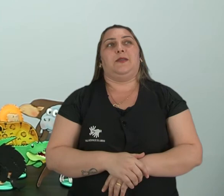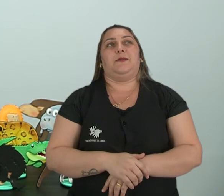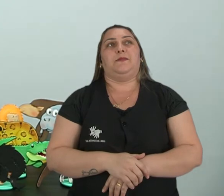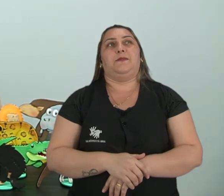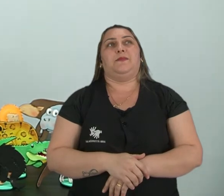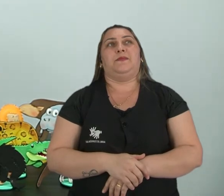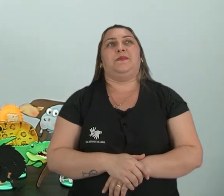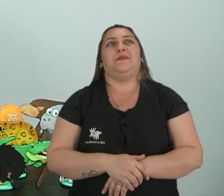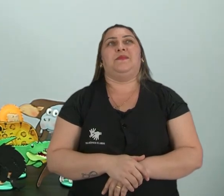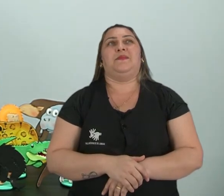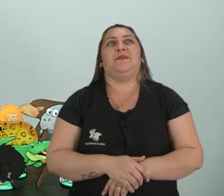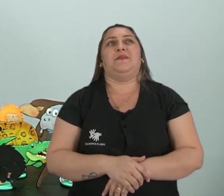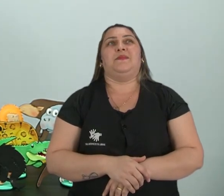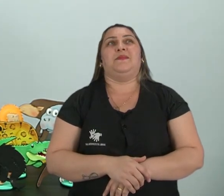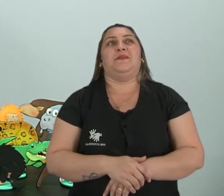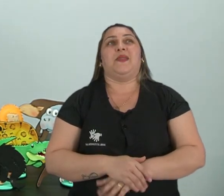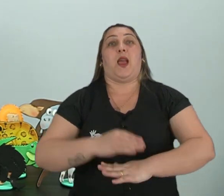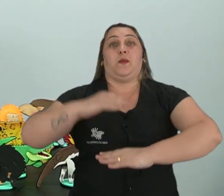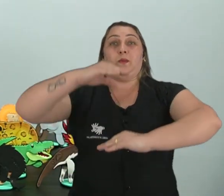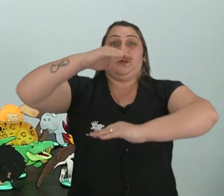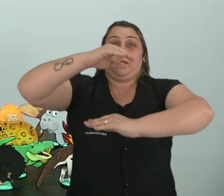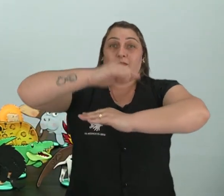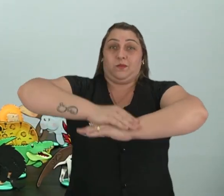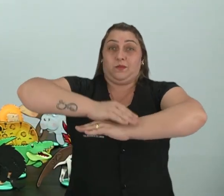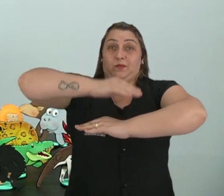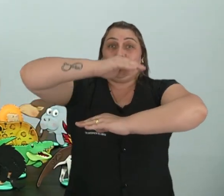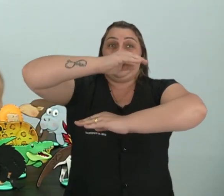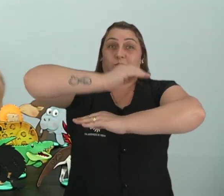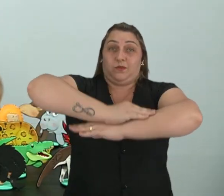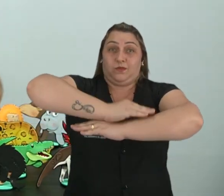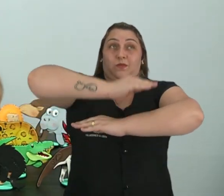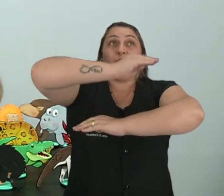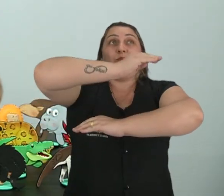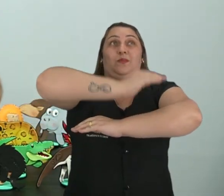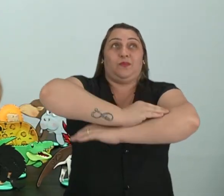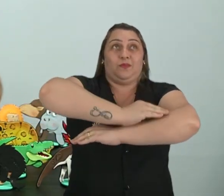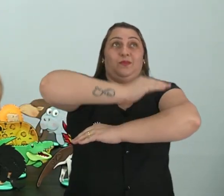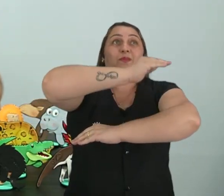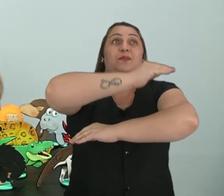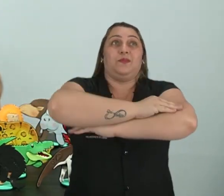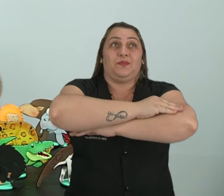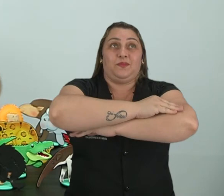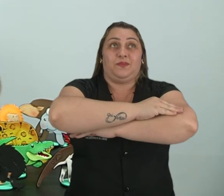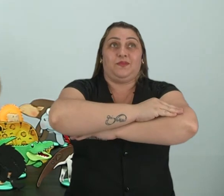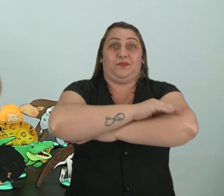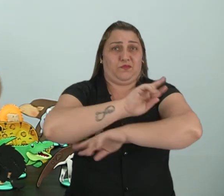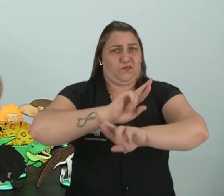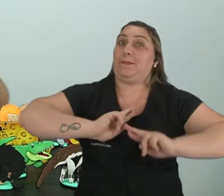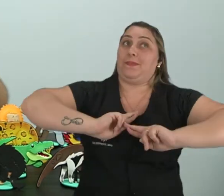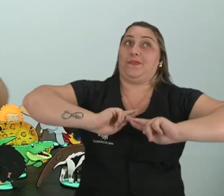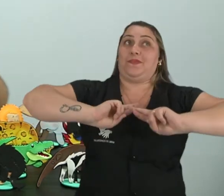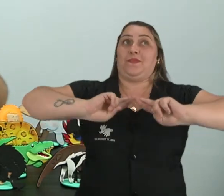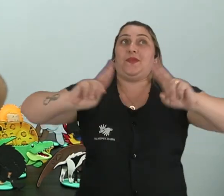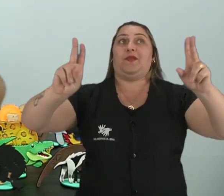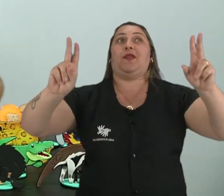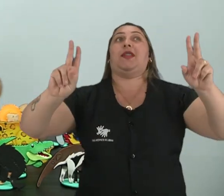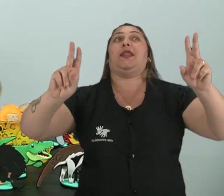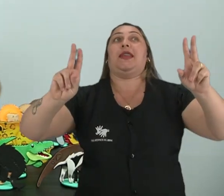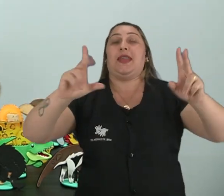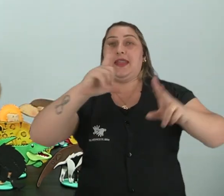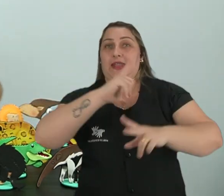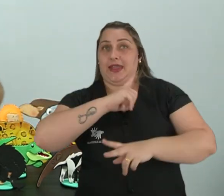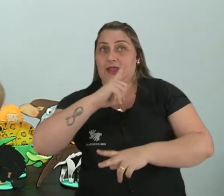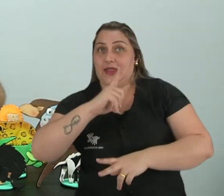Aqui, O sapo. O sapo é diferente. Ele